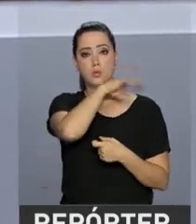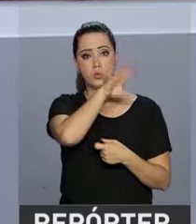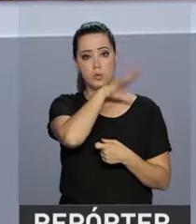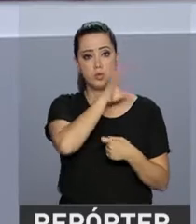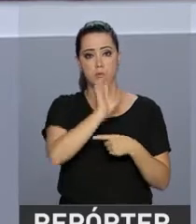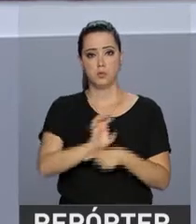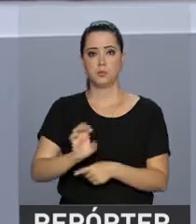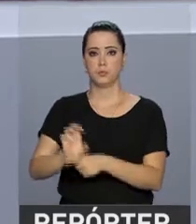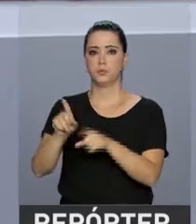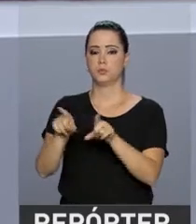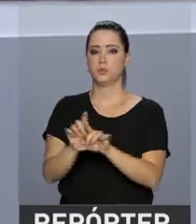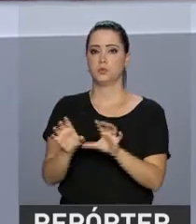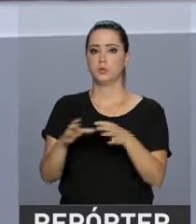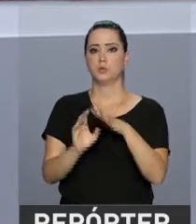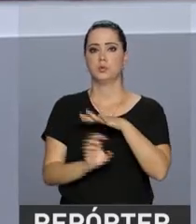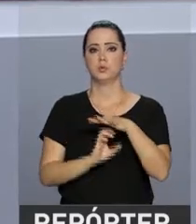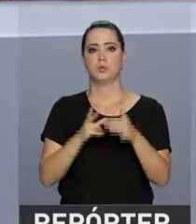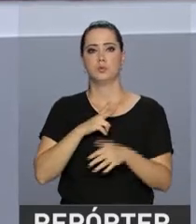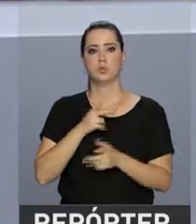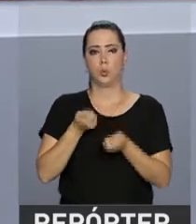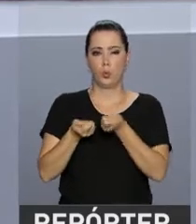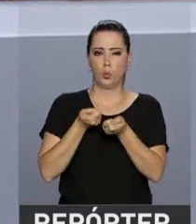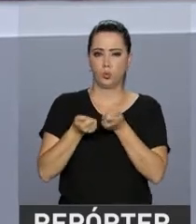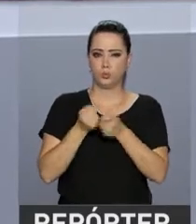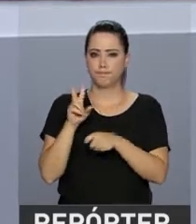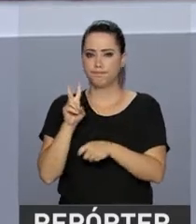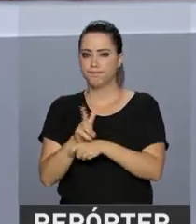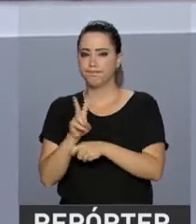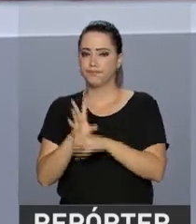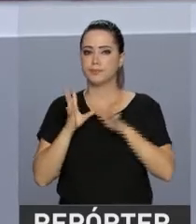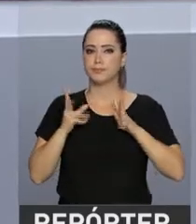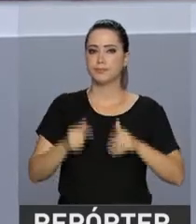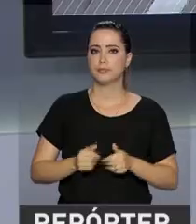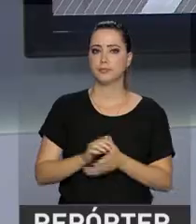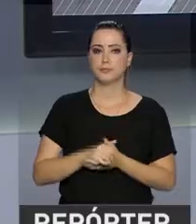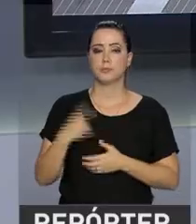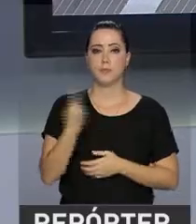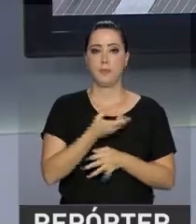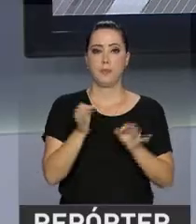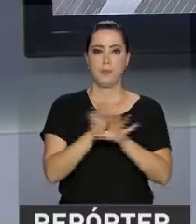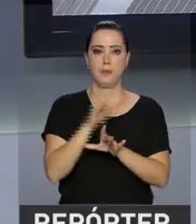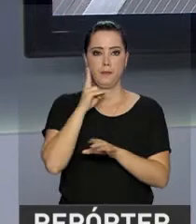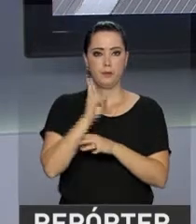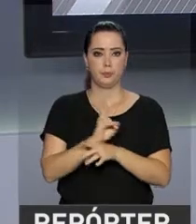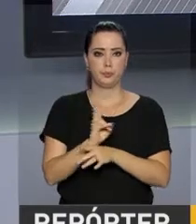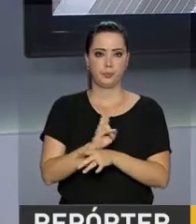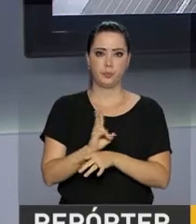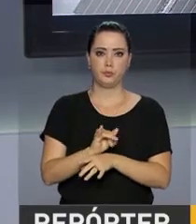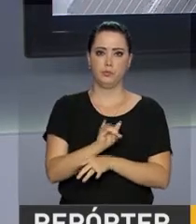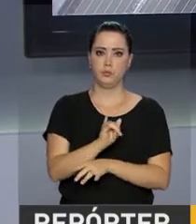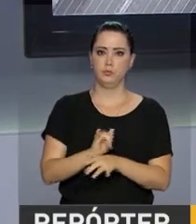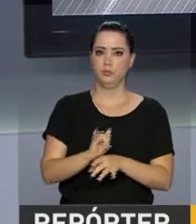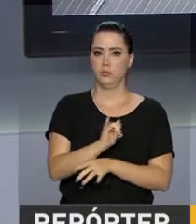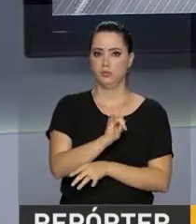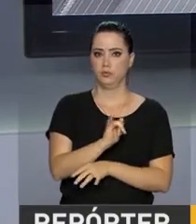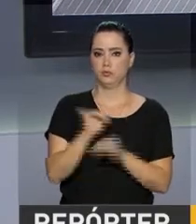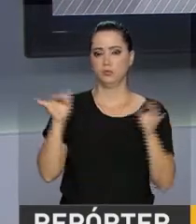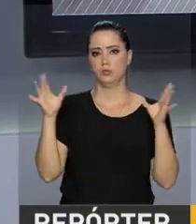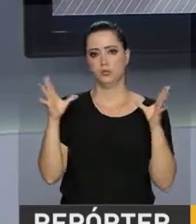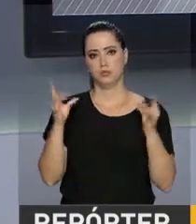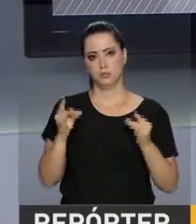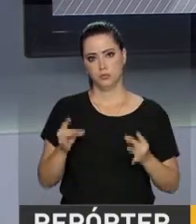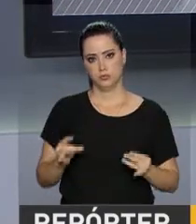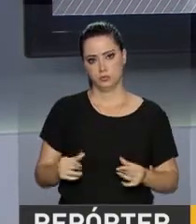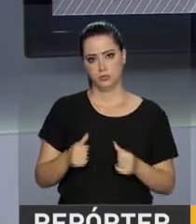e a iniciativa privada para uma rigorosa inspeção sanitária. E nós ficamos por aqui. Você pode rever as reportagens no